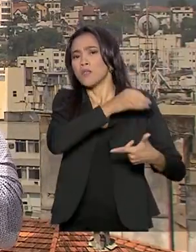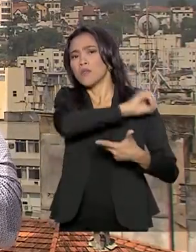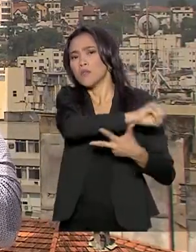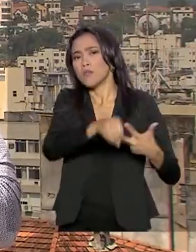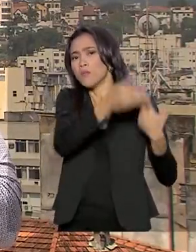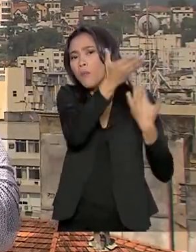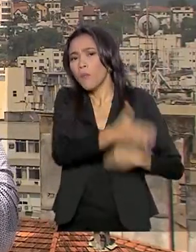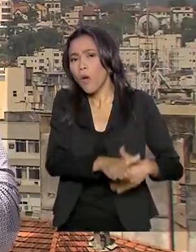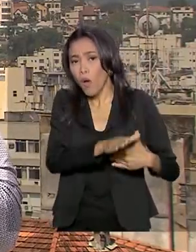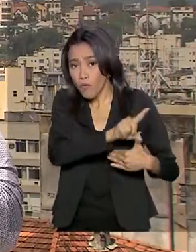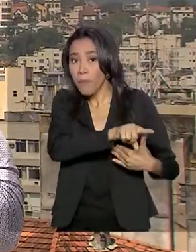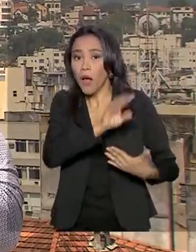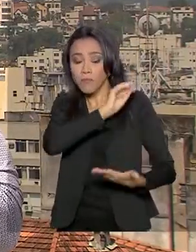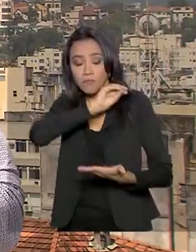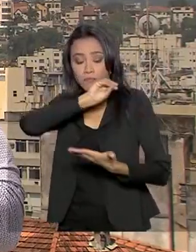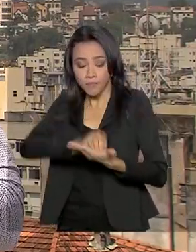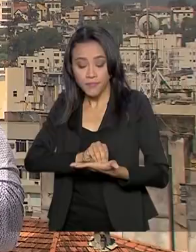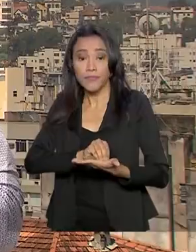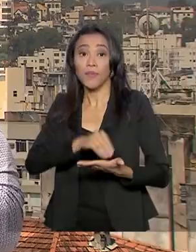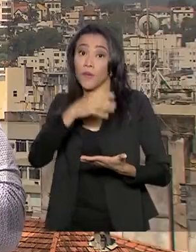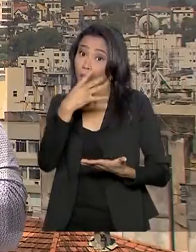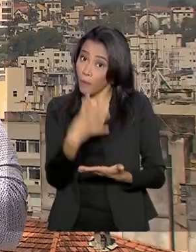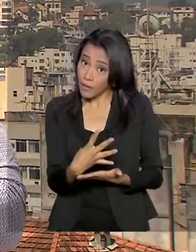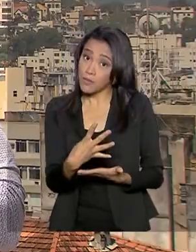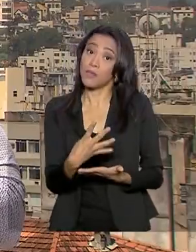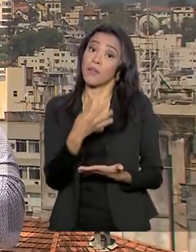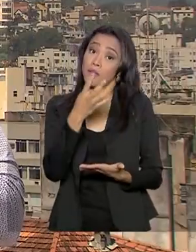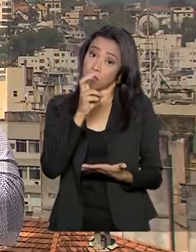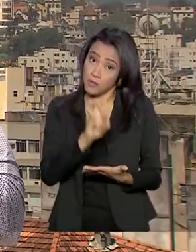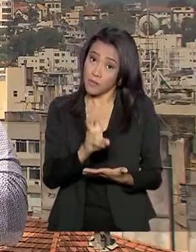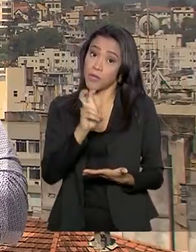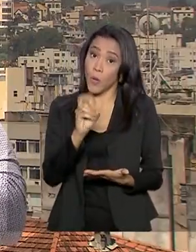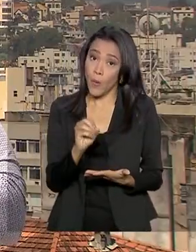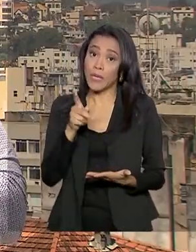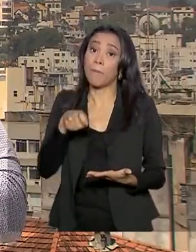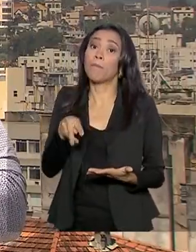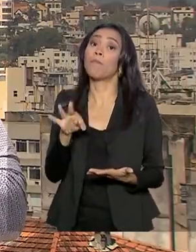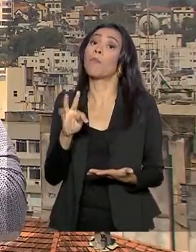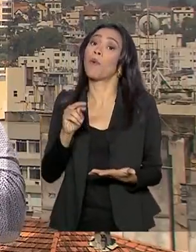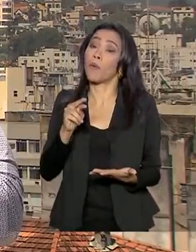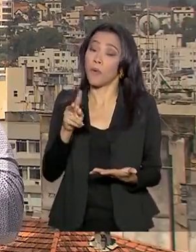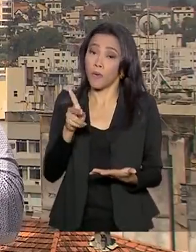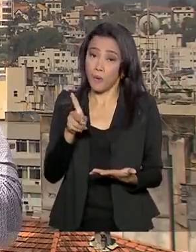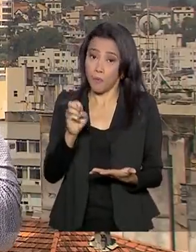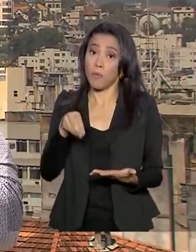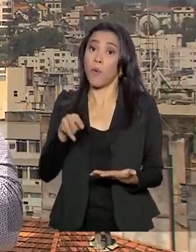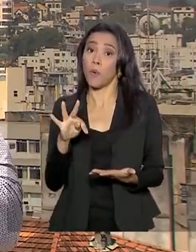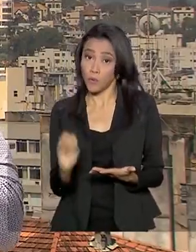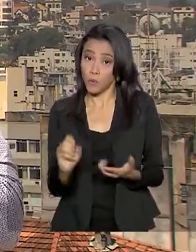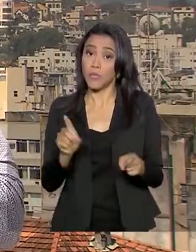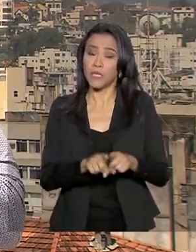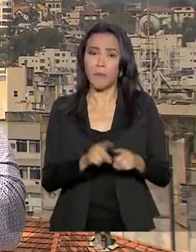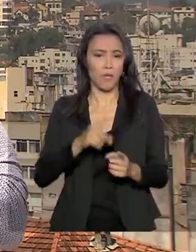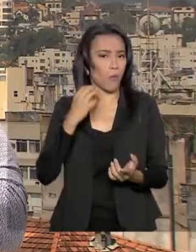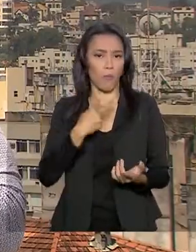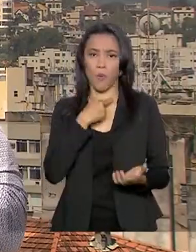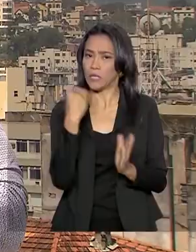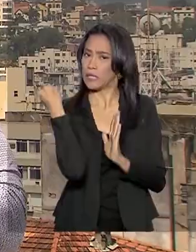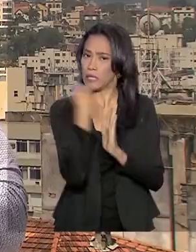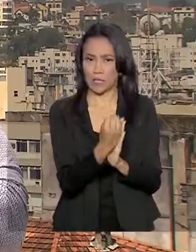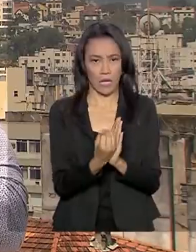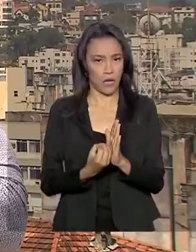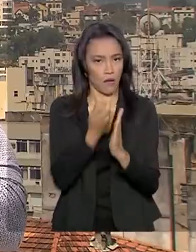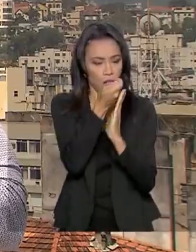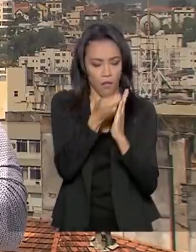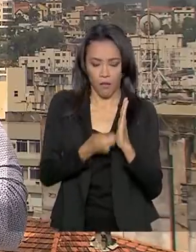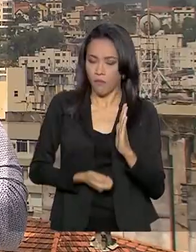2010 com obtenção de pelo menos 450 pontos, além da nota diferente de zero na redação. Essa é